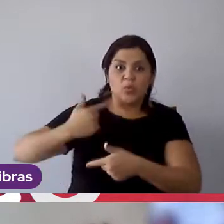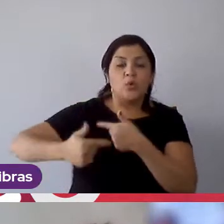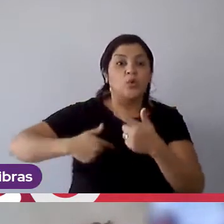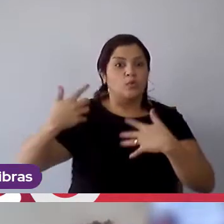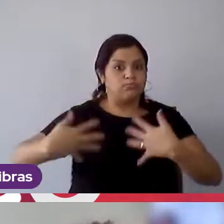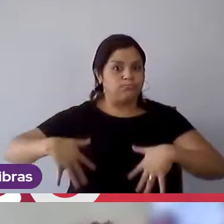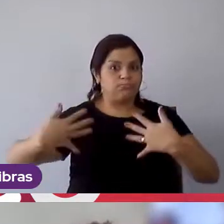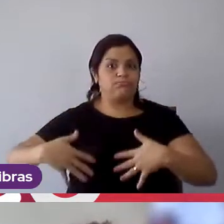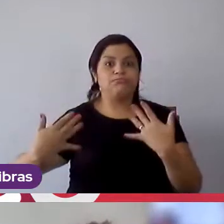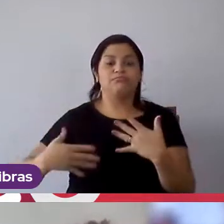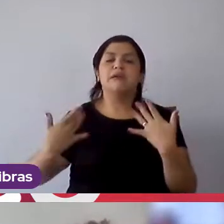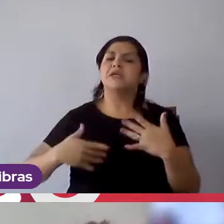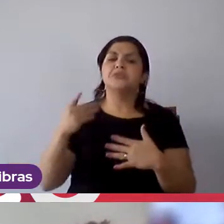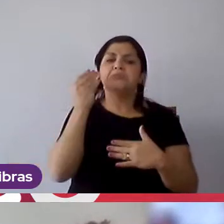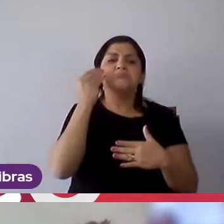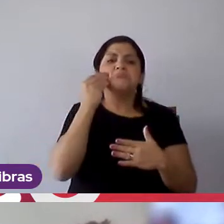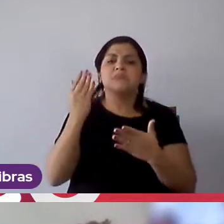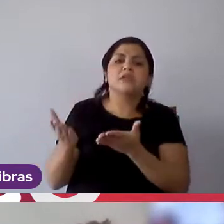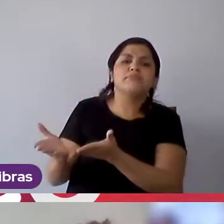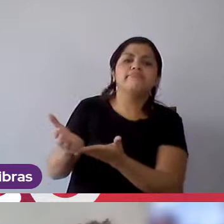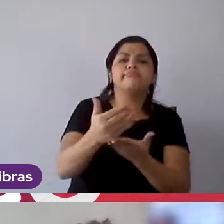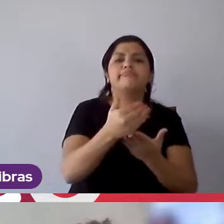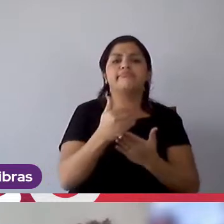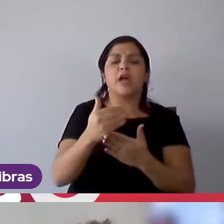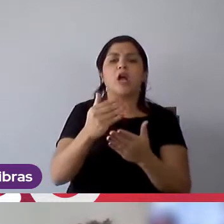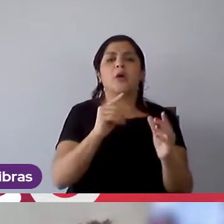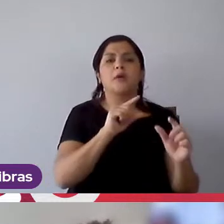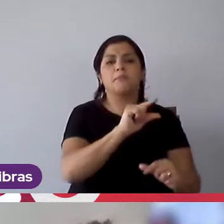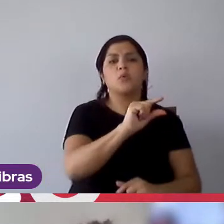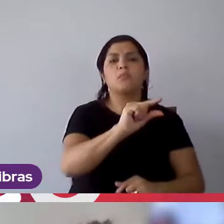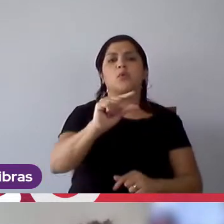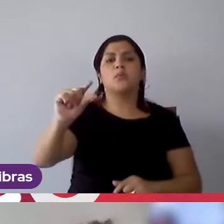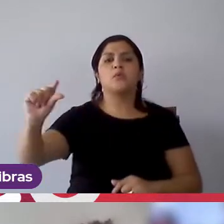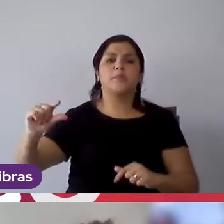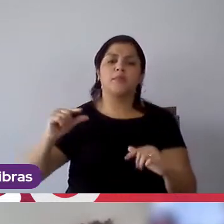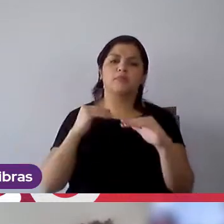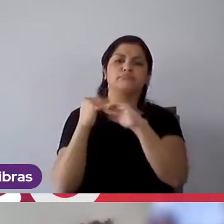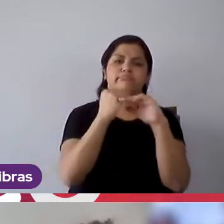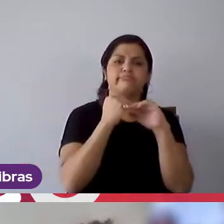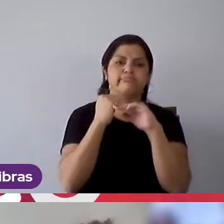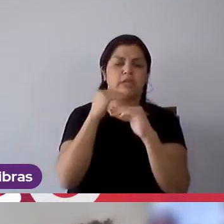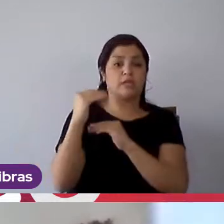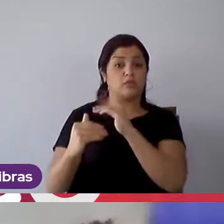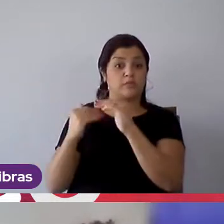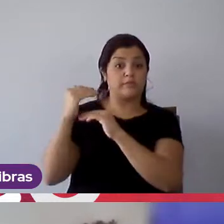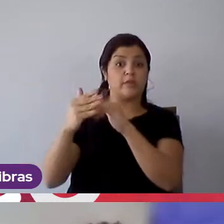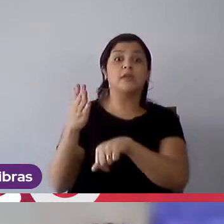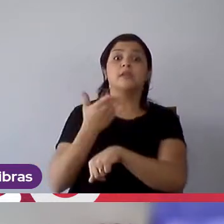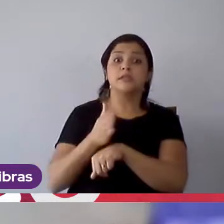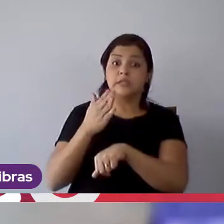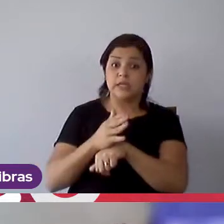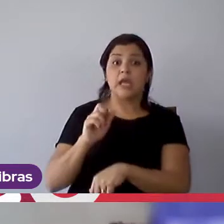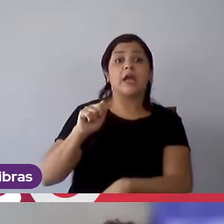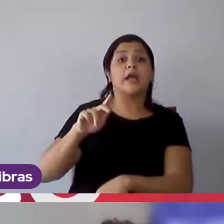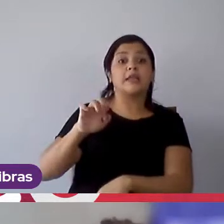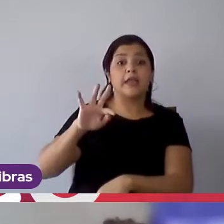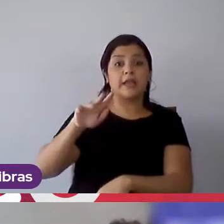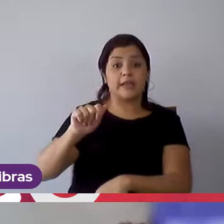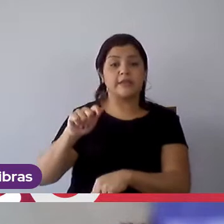a gente divide igualmente para que possamos se desenvolver igualmente todos, desde o estagiário, analista, gerente,